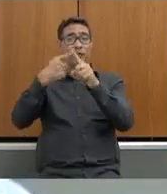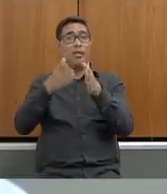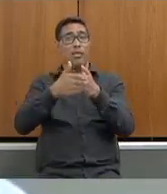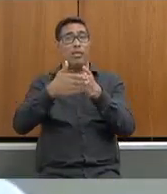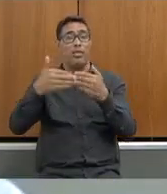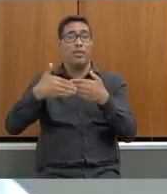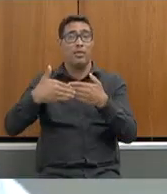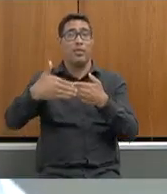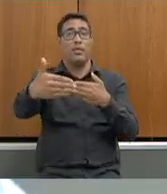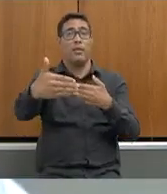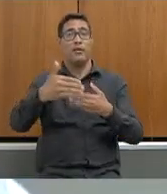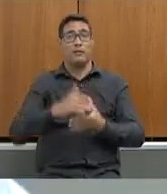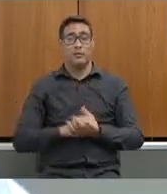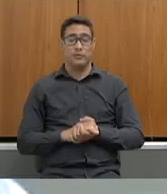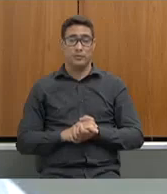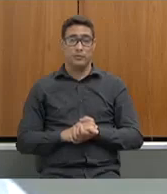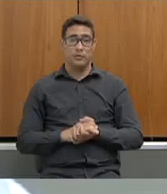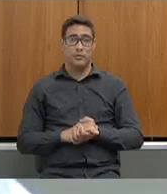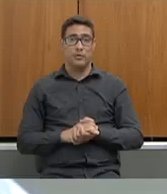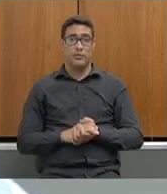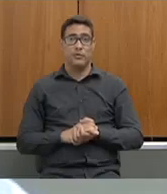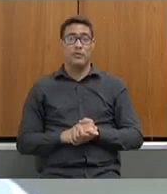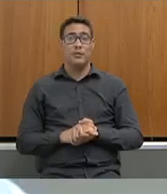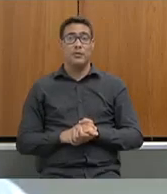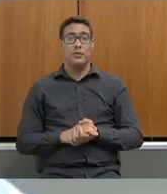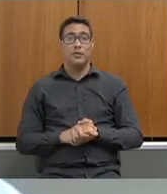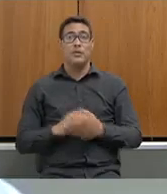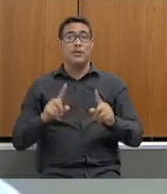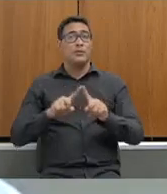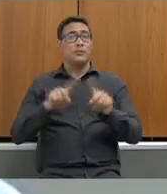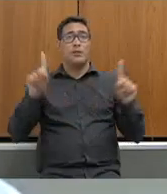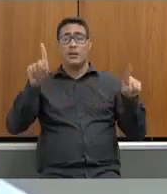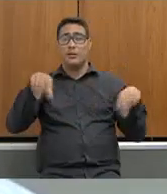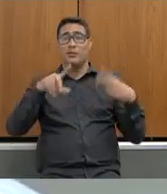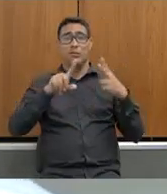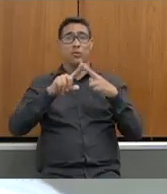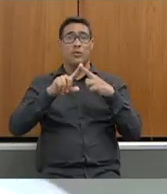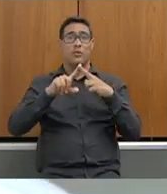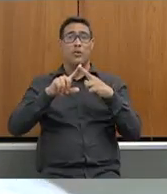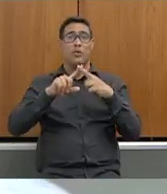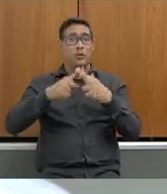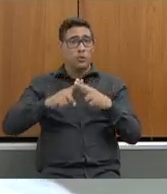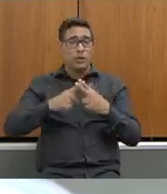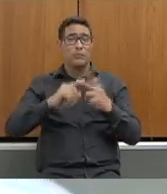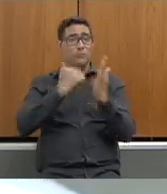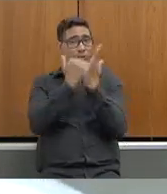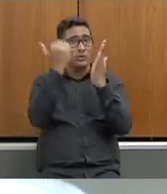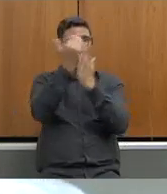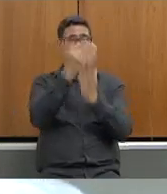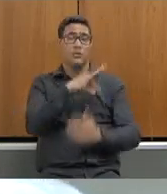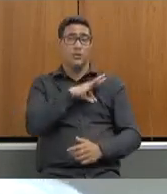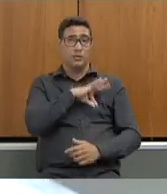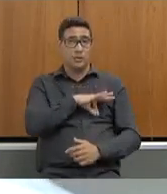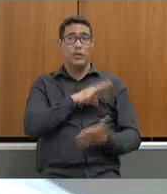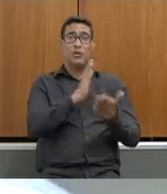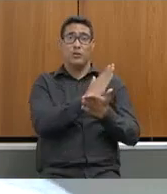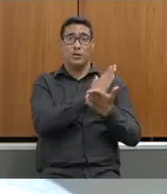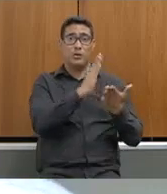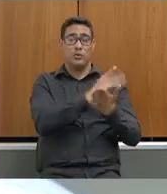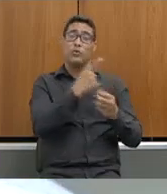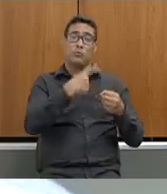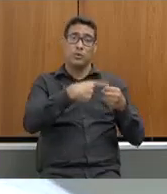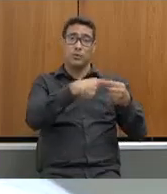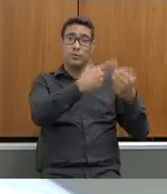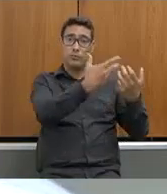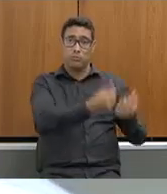agora é discrepante o reajuste salarial que alguns municípios concederam com o o